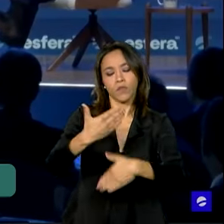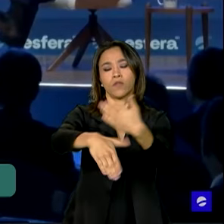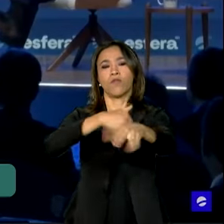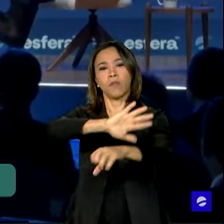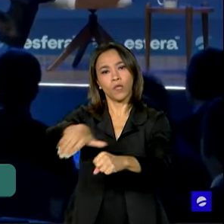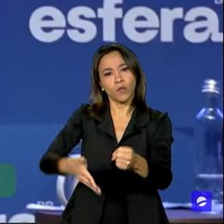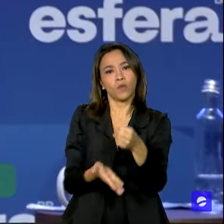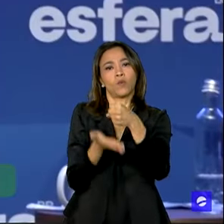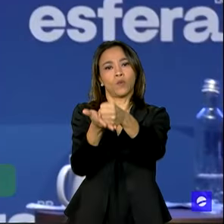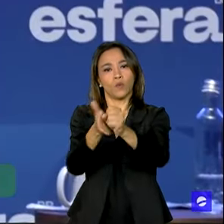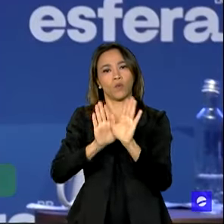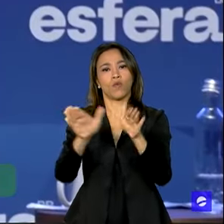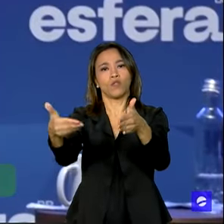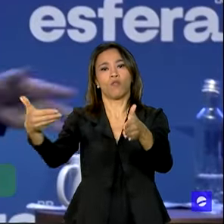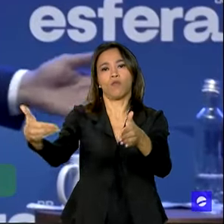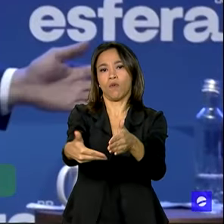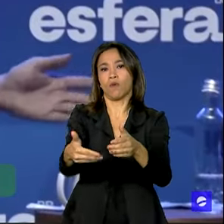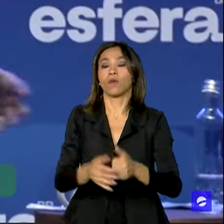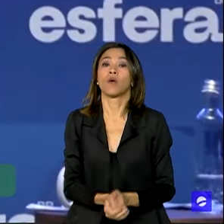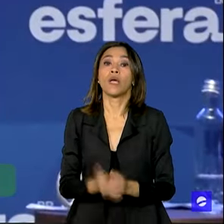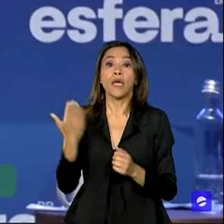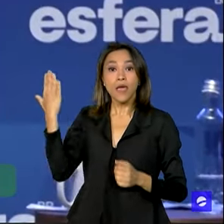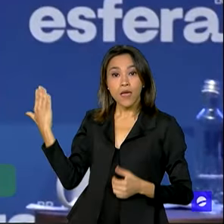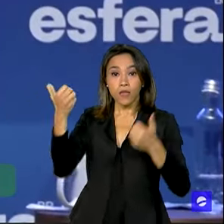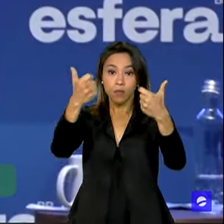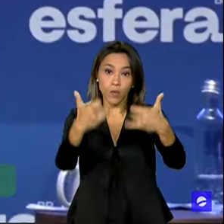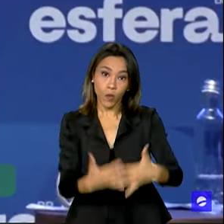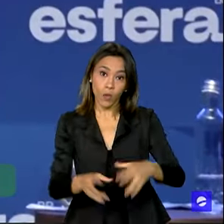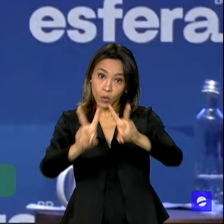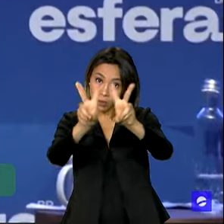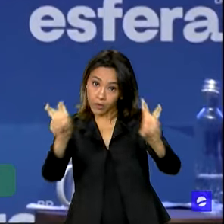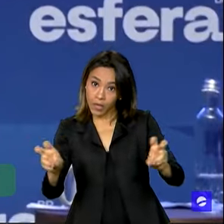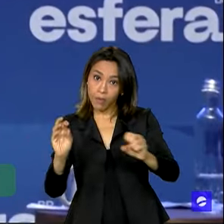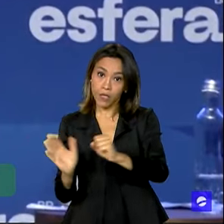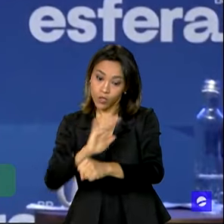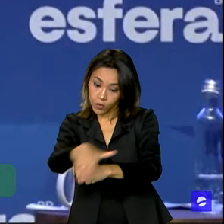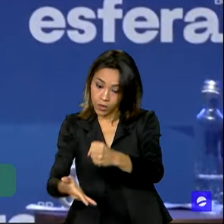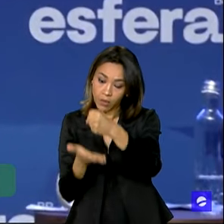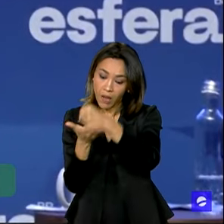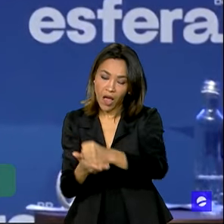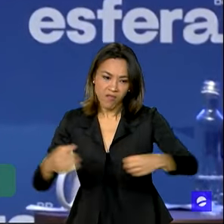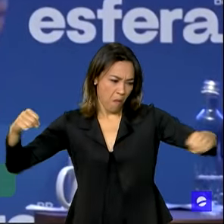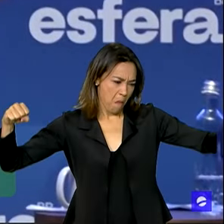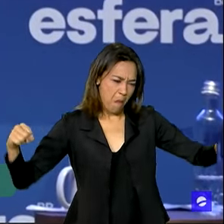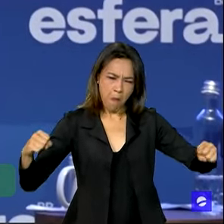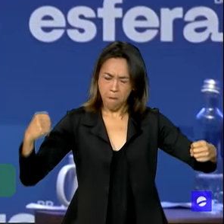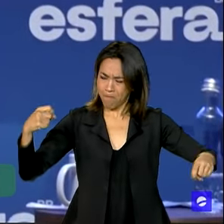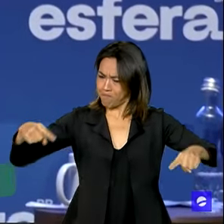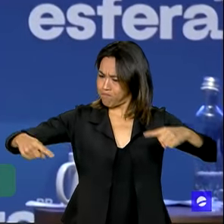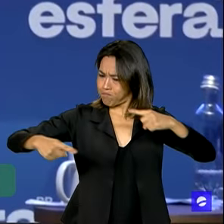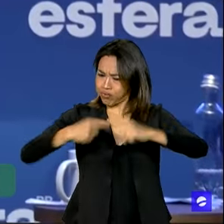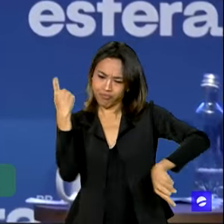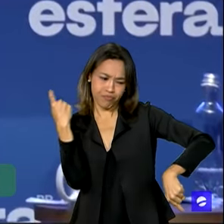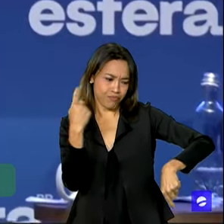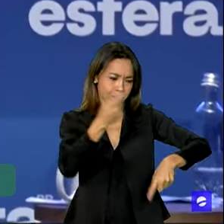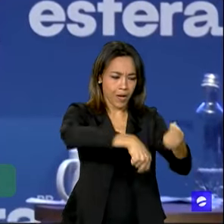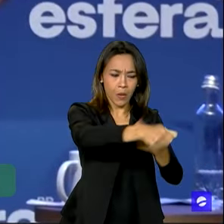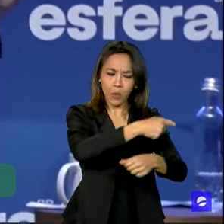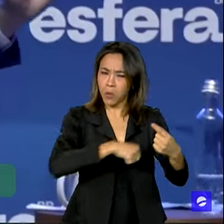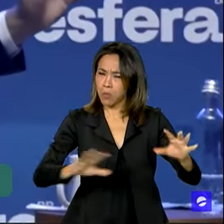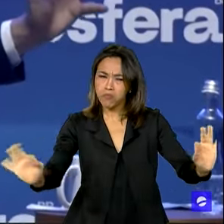sustentável. Para o ministro, a pauta verde não se choca com a pauta econômica. Não tem nenhuma